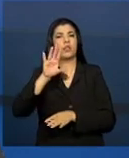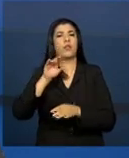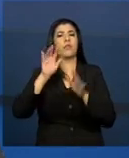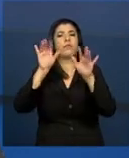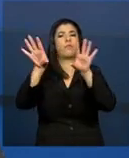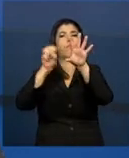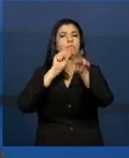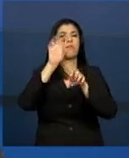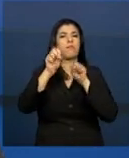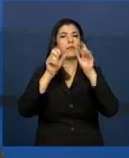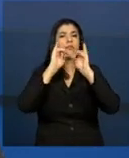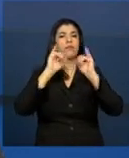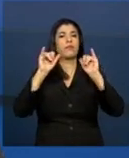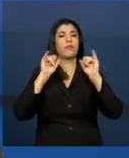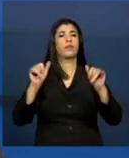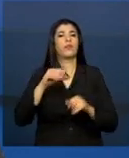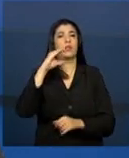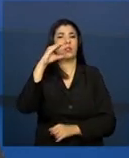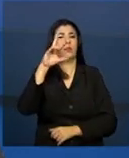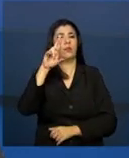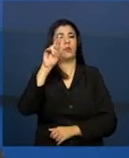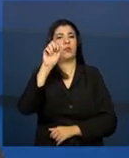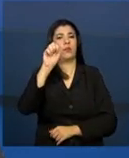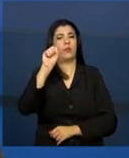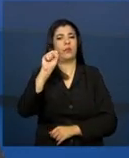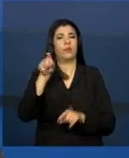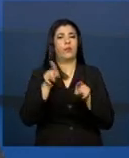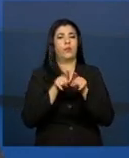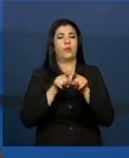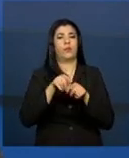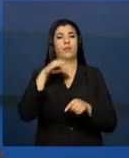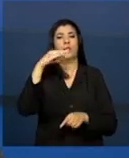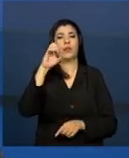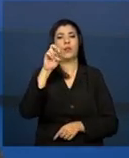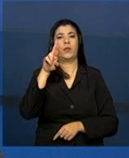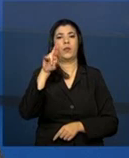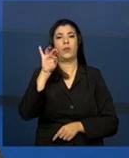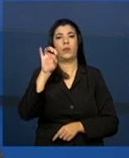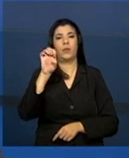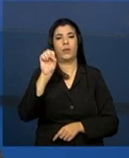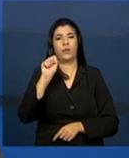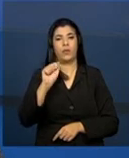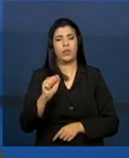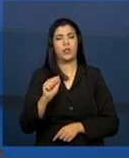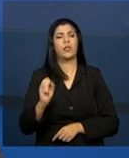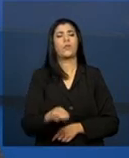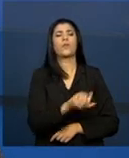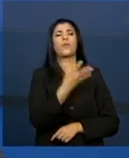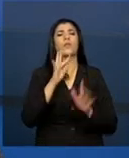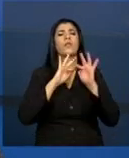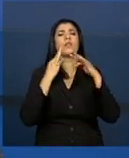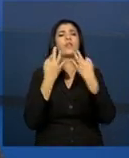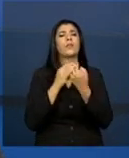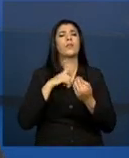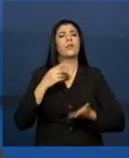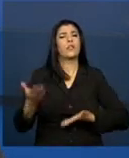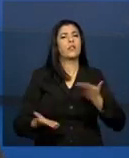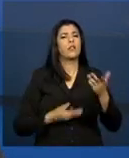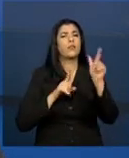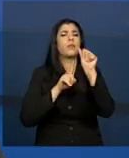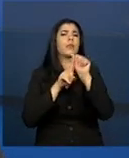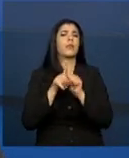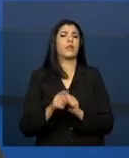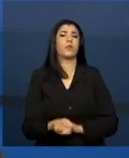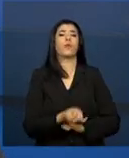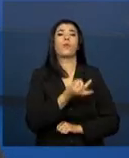acerca do volume de atendimentos, então, quantas famílias eram atendidas por mês, quantas famílias eram acompanhadas, um